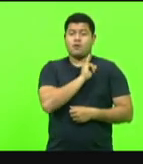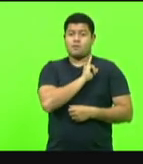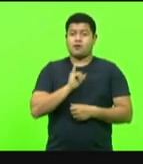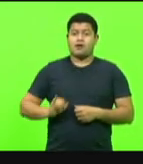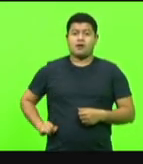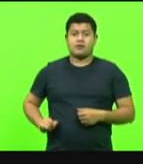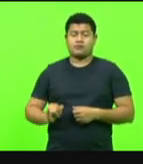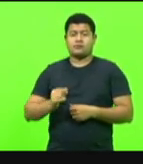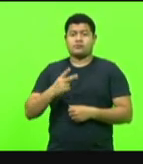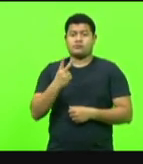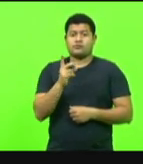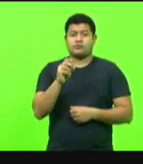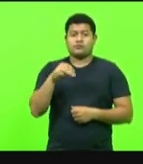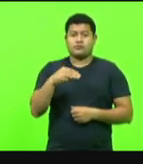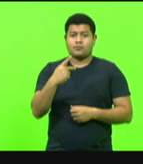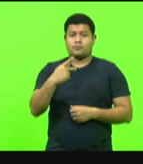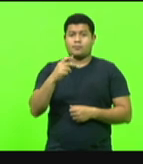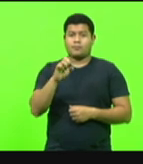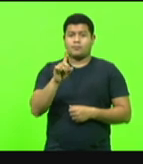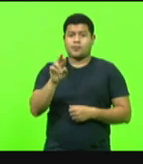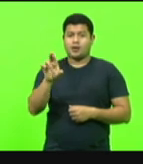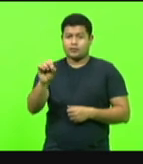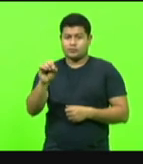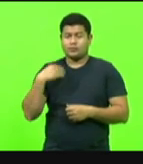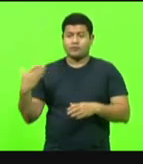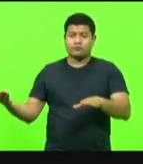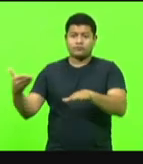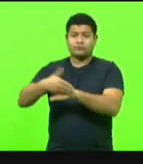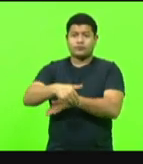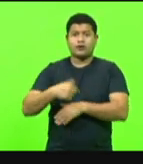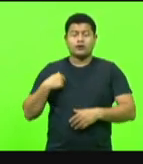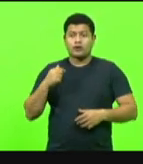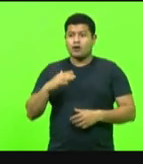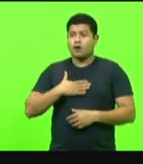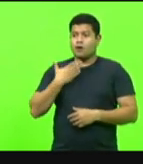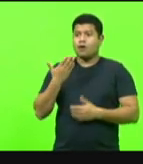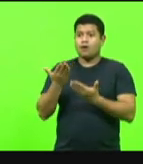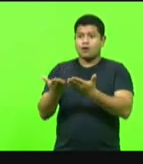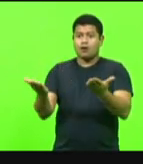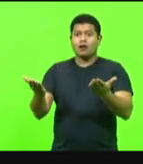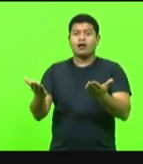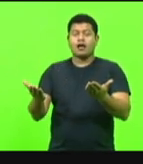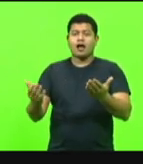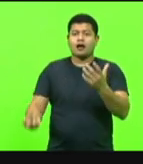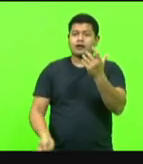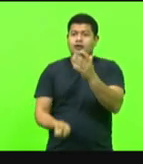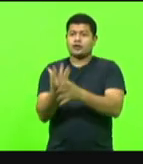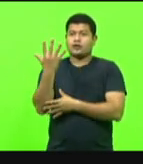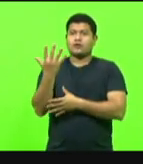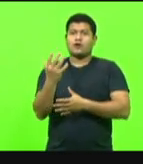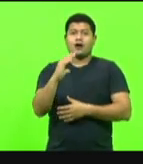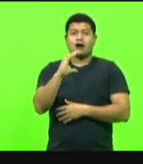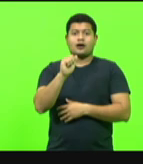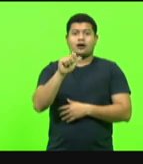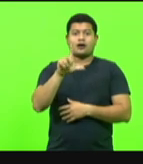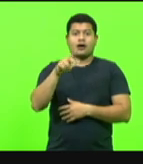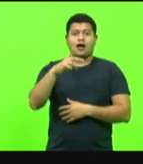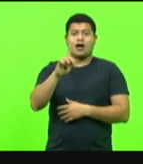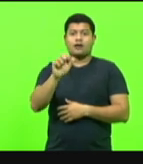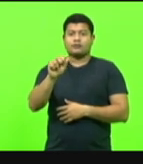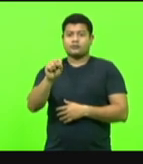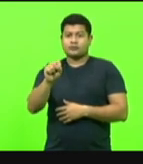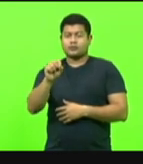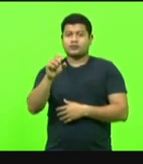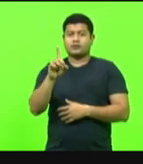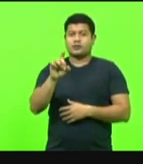impressionada com esse show, com esta propriedade, com as águas. E aí nasceu o Hotel Caldas da Imperatriz, que era do